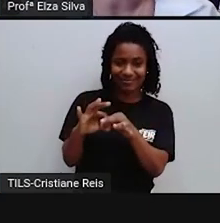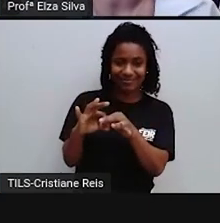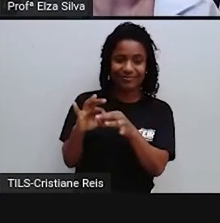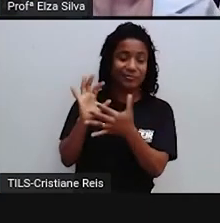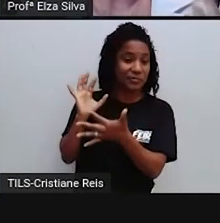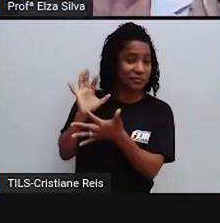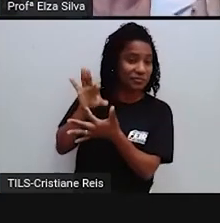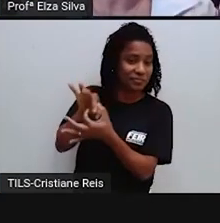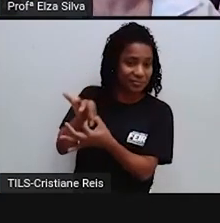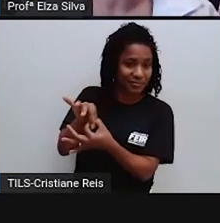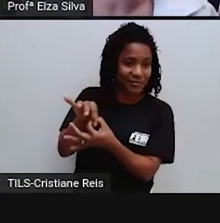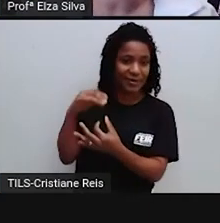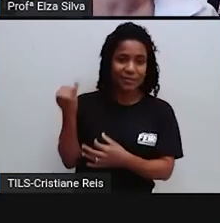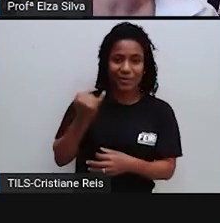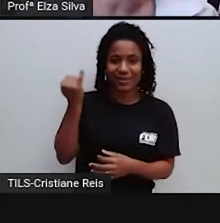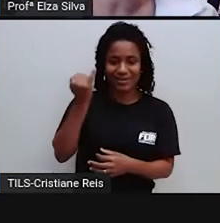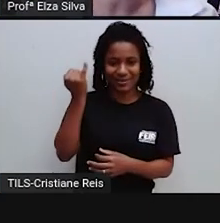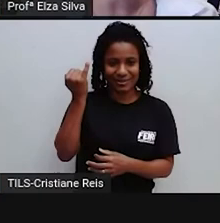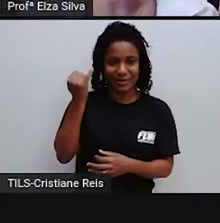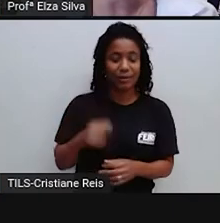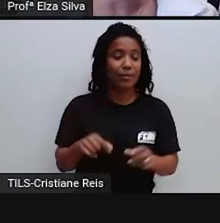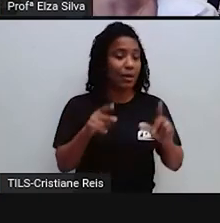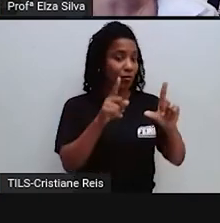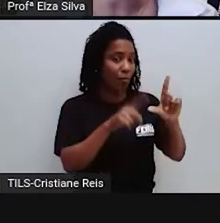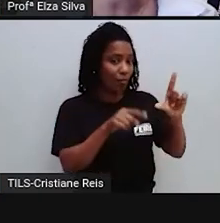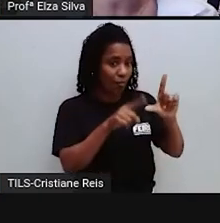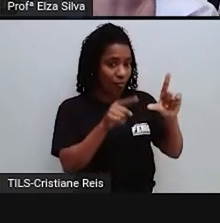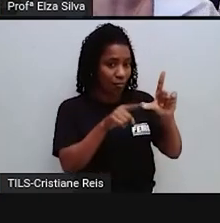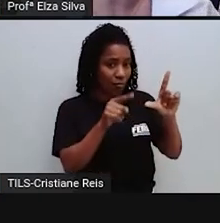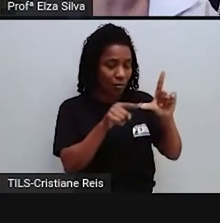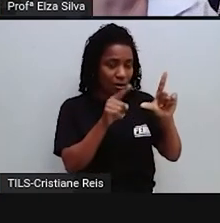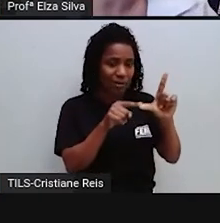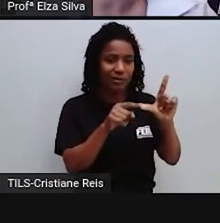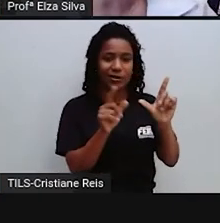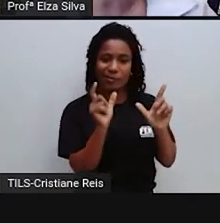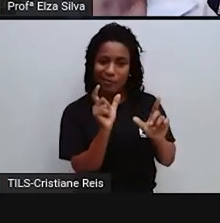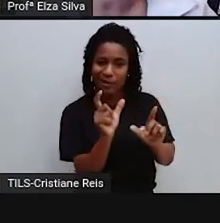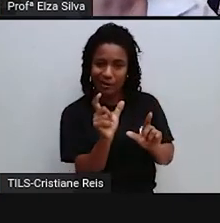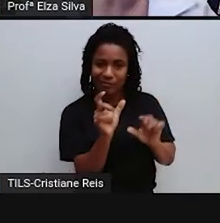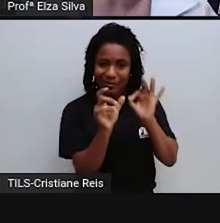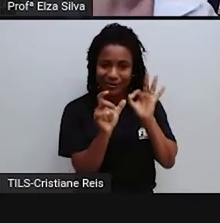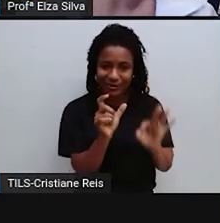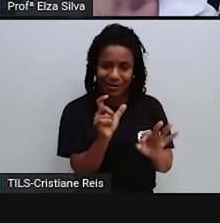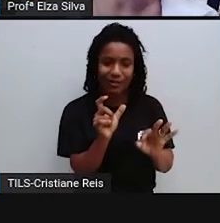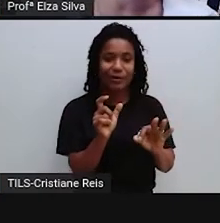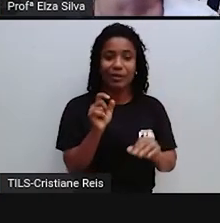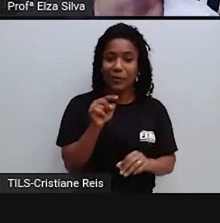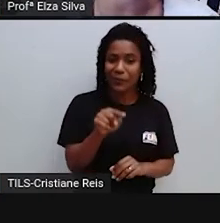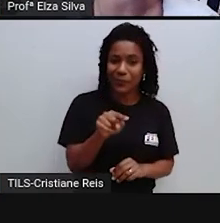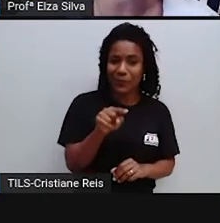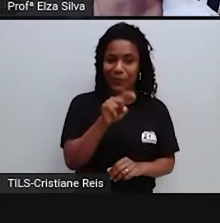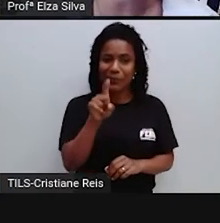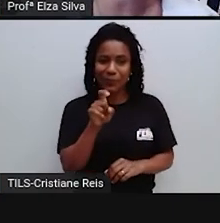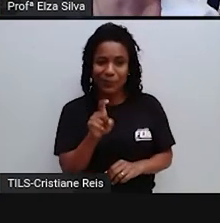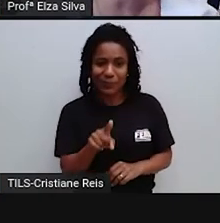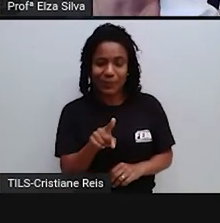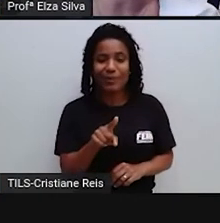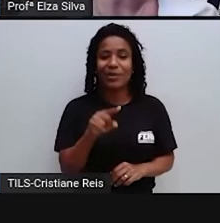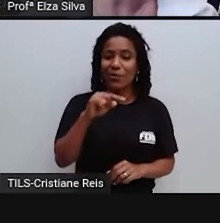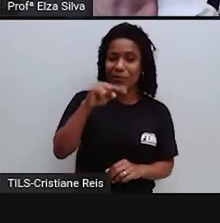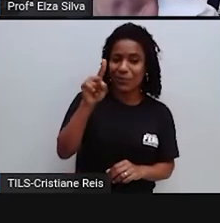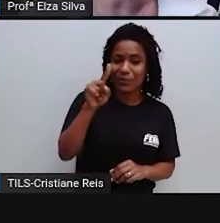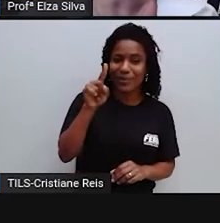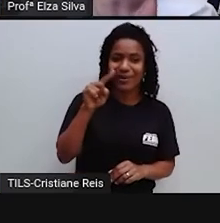Observar se você escreveu As palavras corretamente Se pontuou o texto Se acentuou as palavras